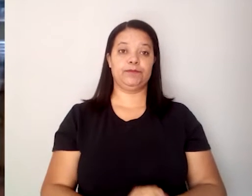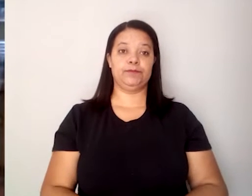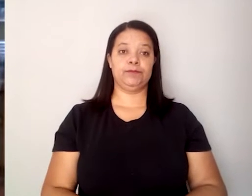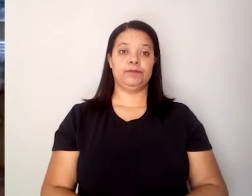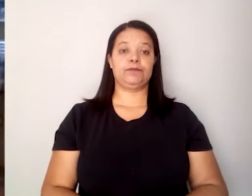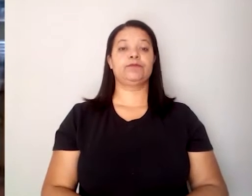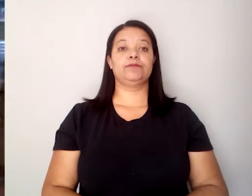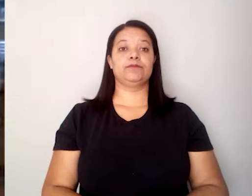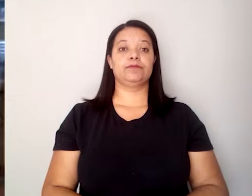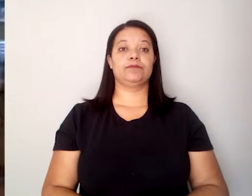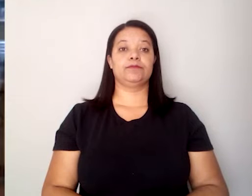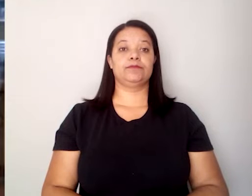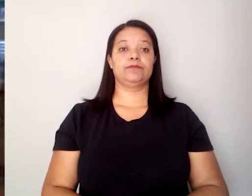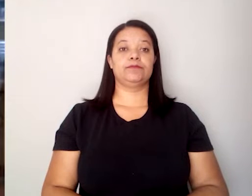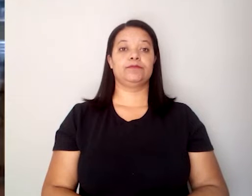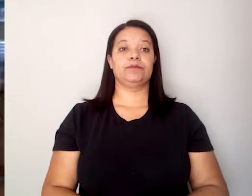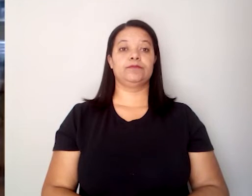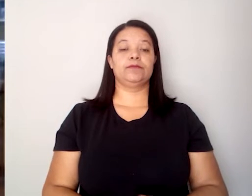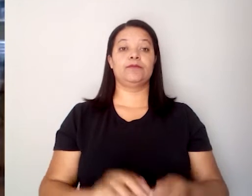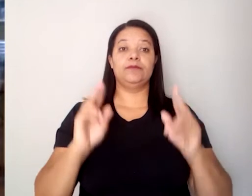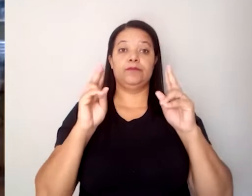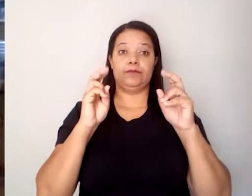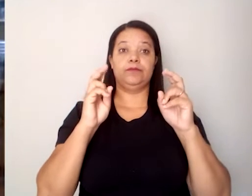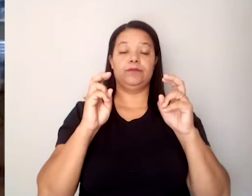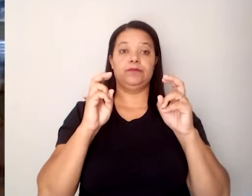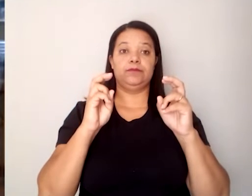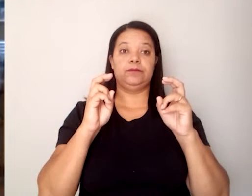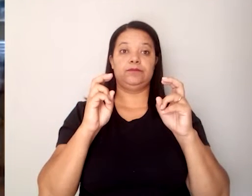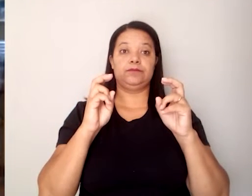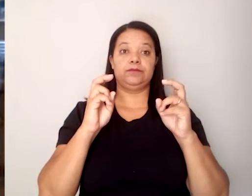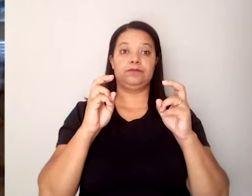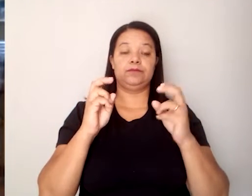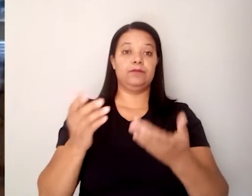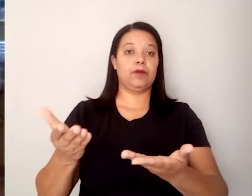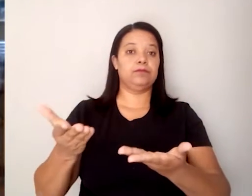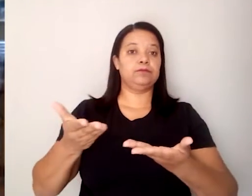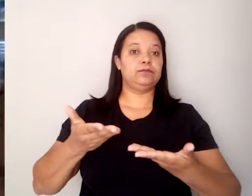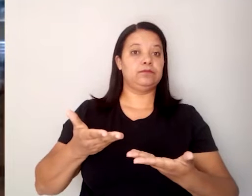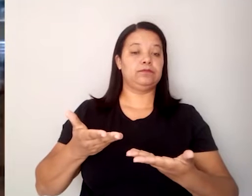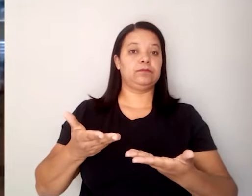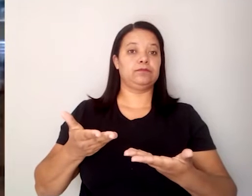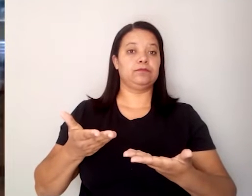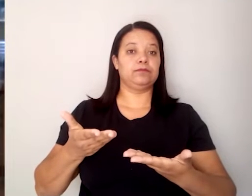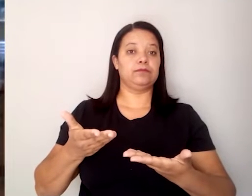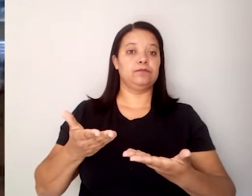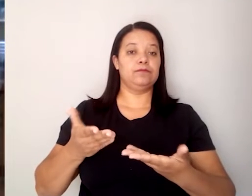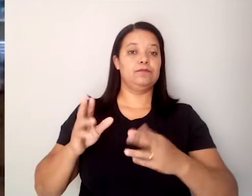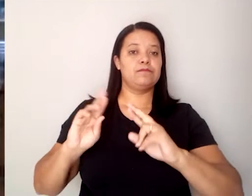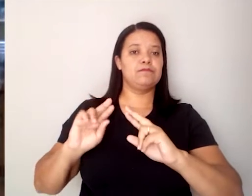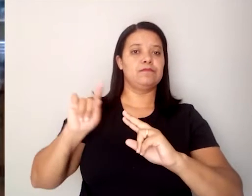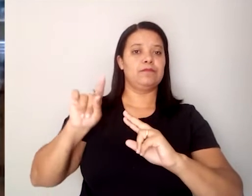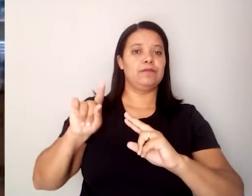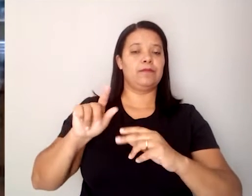Esse tema, ele me foi proposto pelo pessoal da academia,